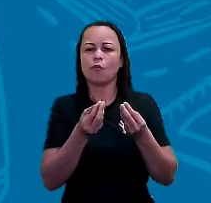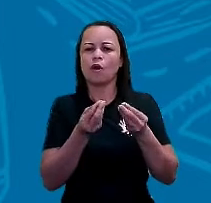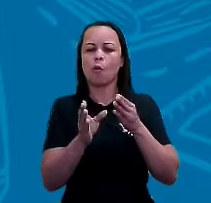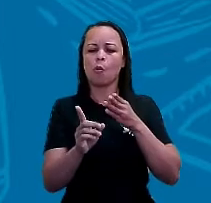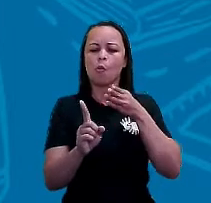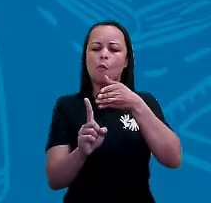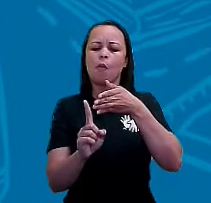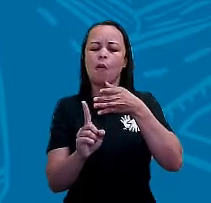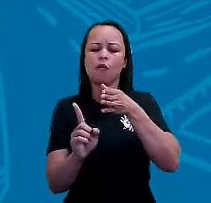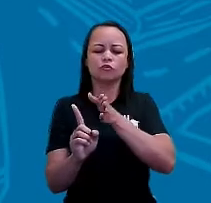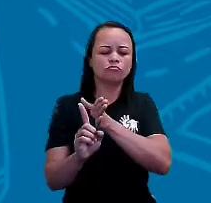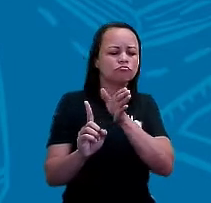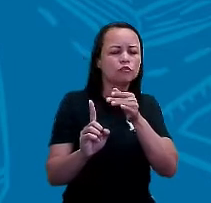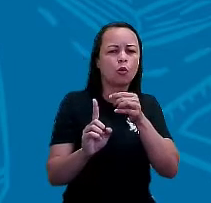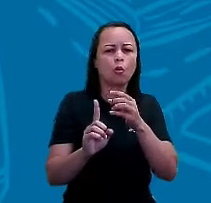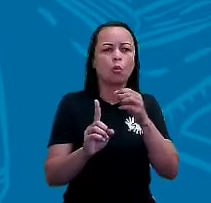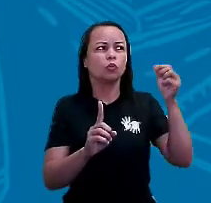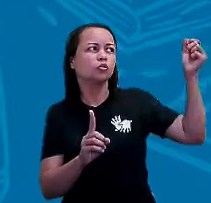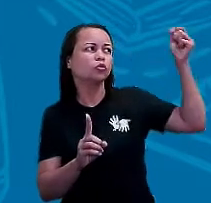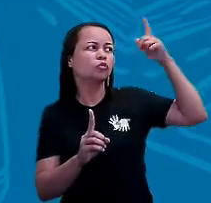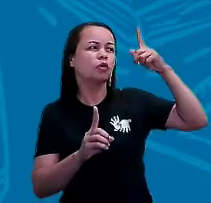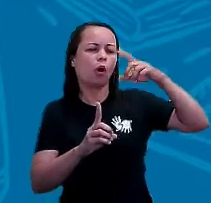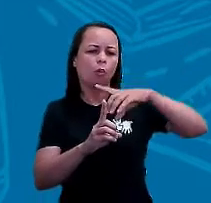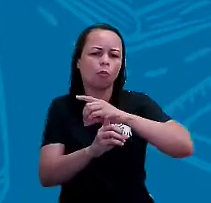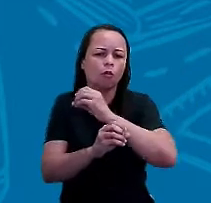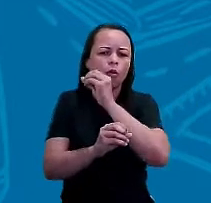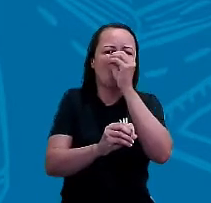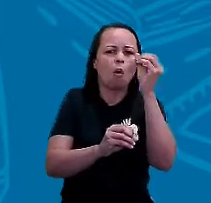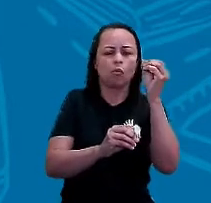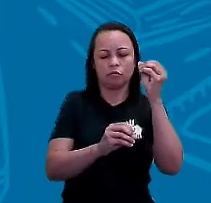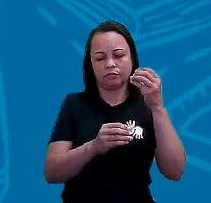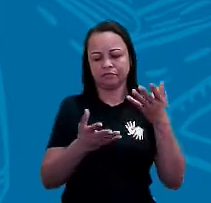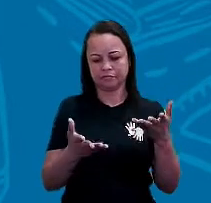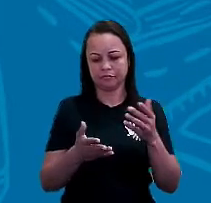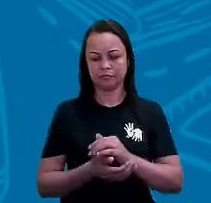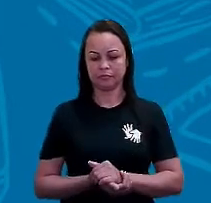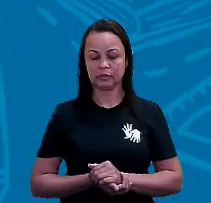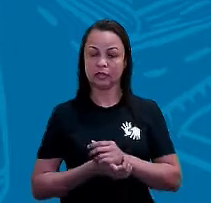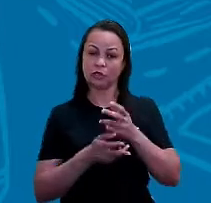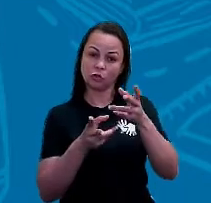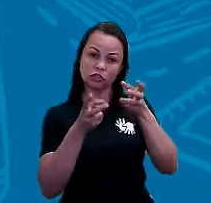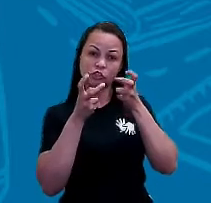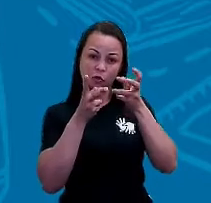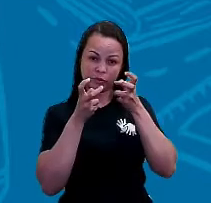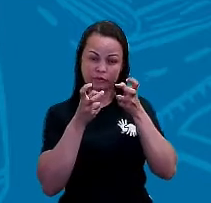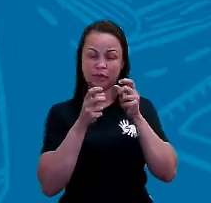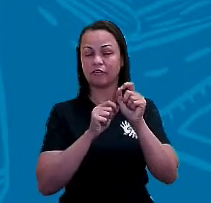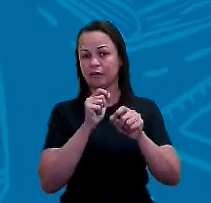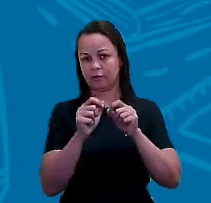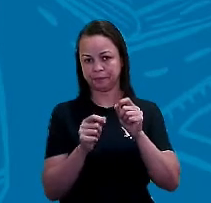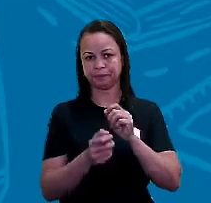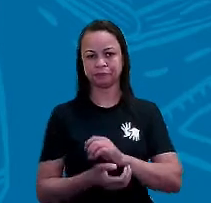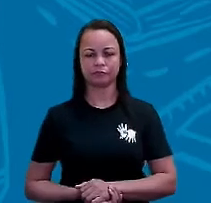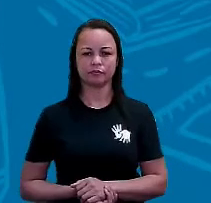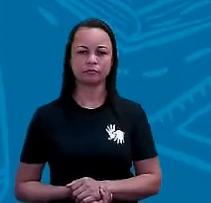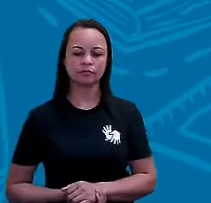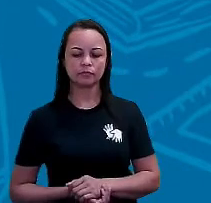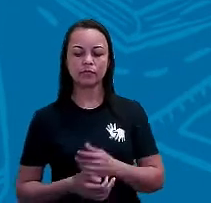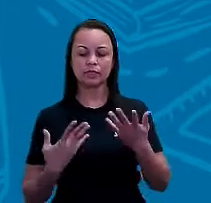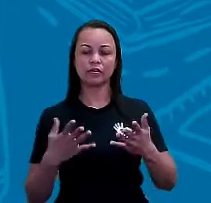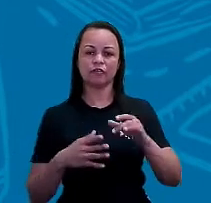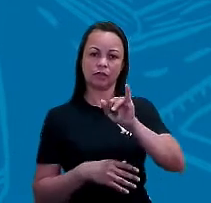direção que o sol nasce e que ele se põe, né? E a gente consegue observar aí, né, através da